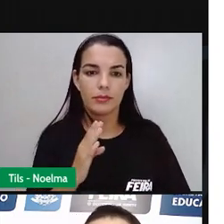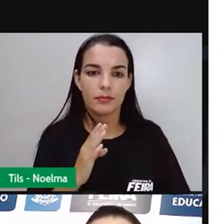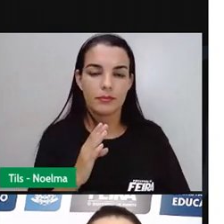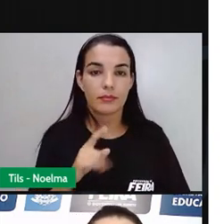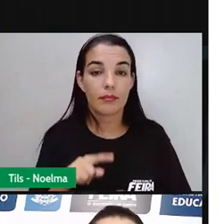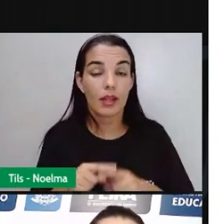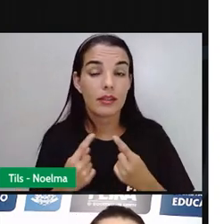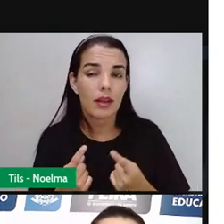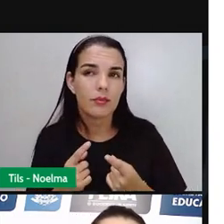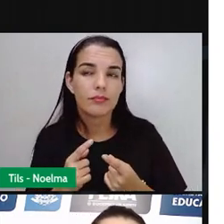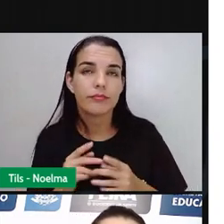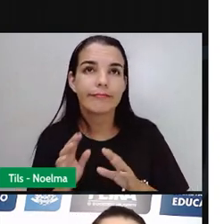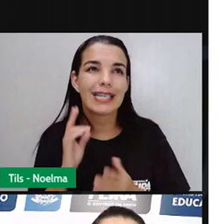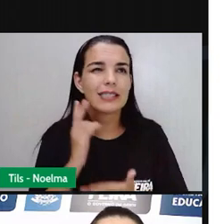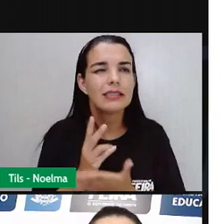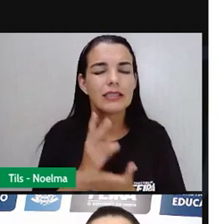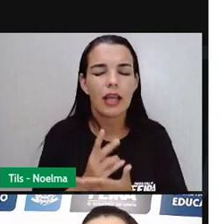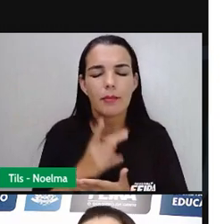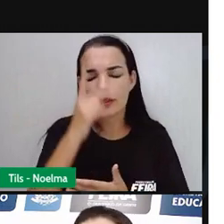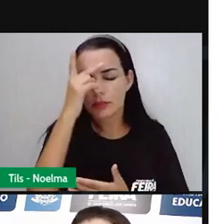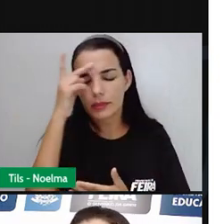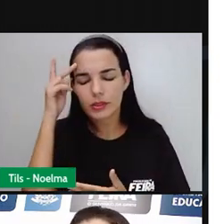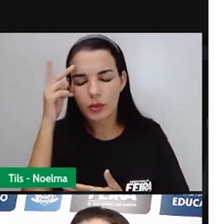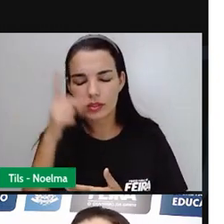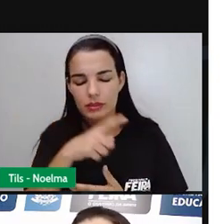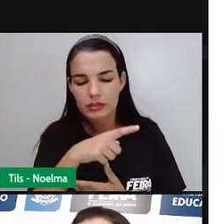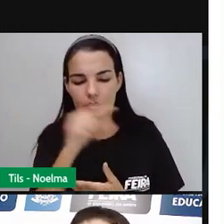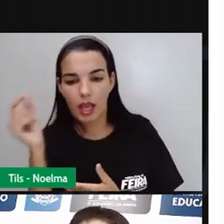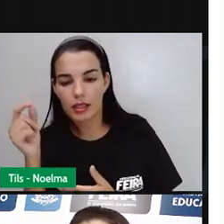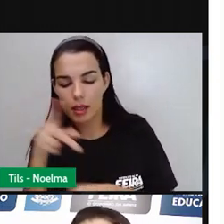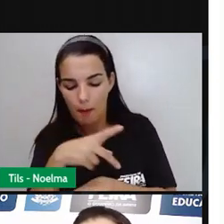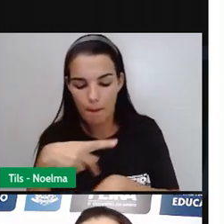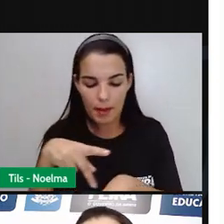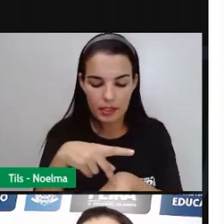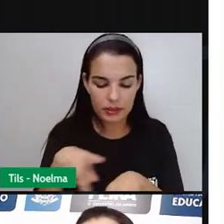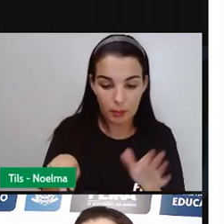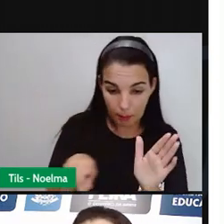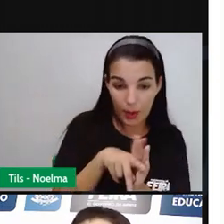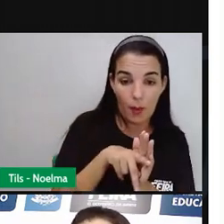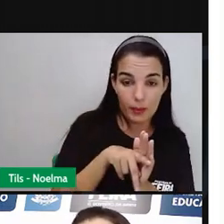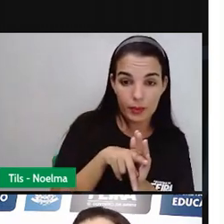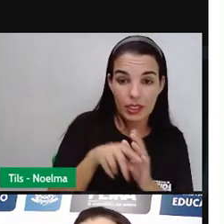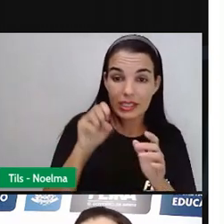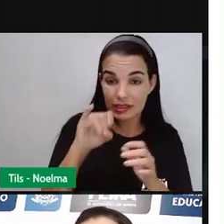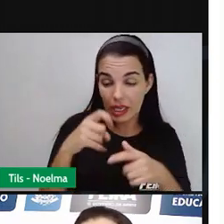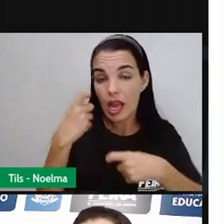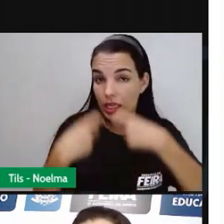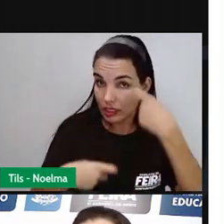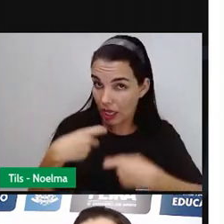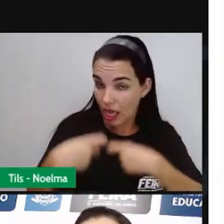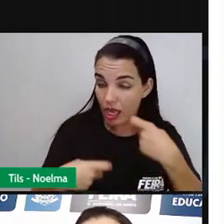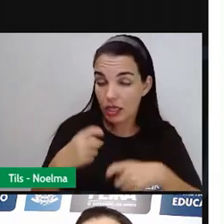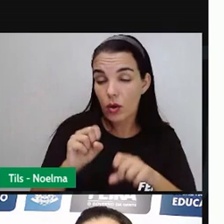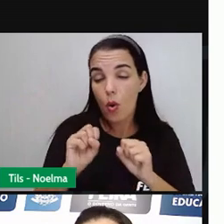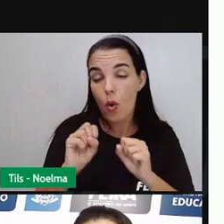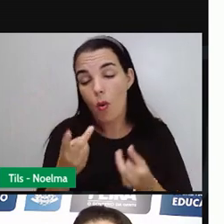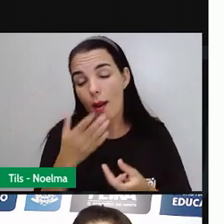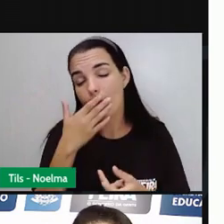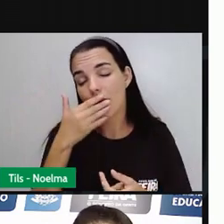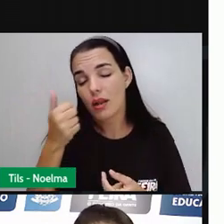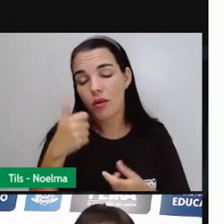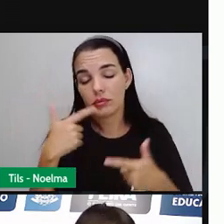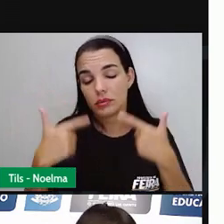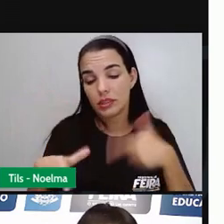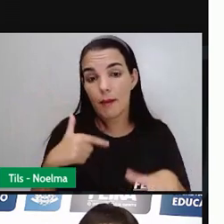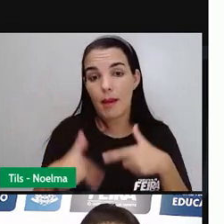geralmente, essas pessoas que saem de seus países, ou eles estão fugindo de guerra, ou eles estão aí à procura de emprego e melhores condições